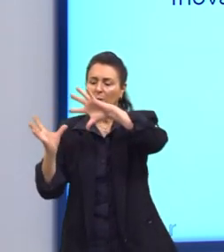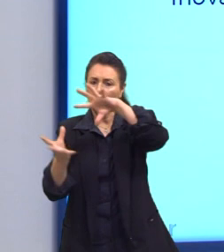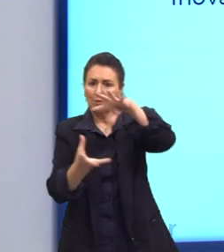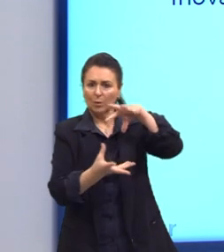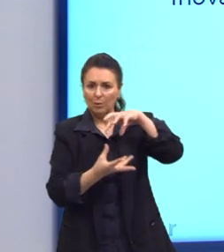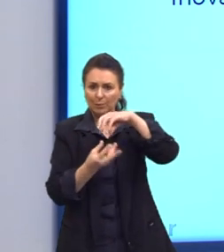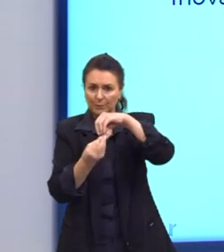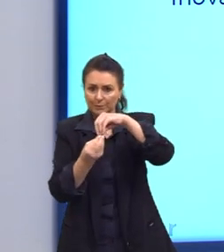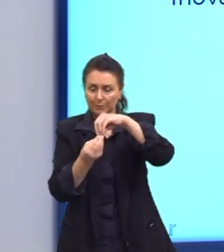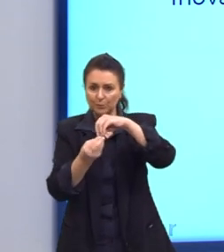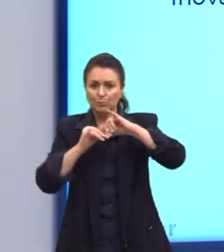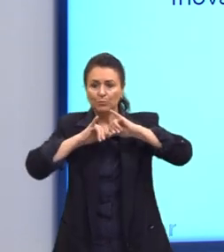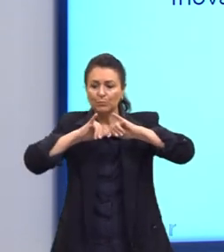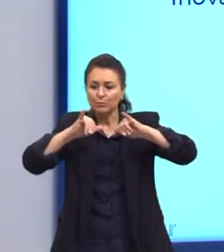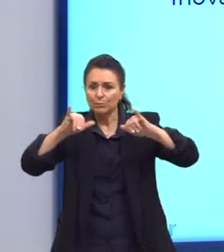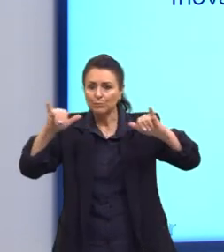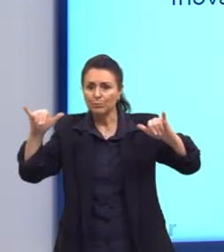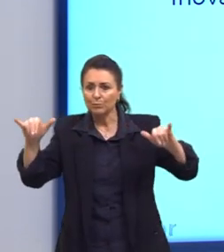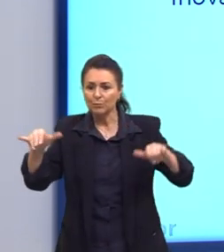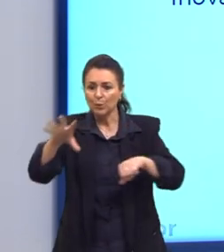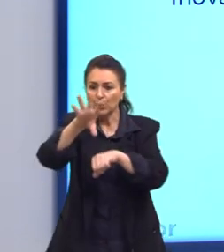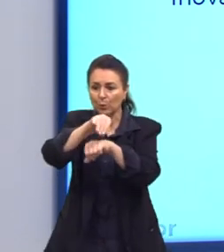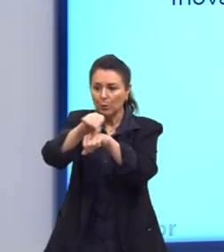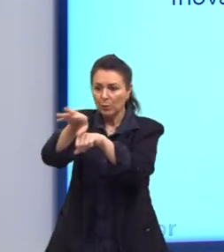Propagação das informações do conhecimento.